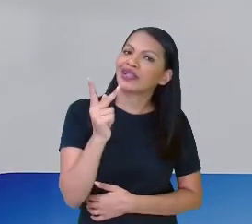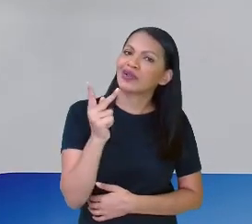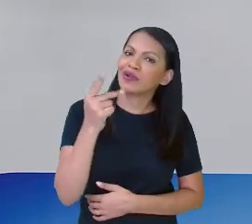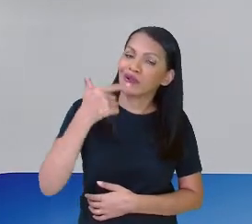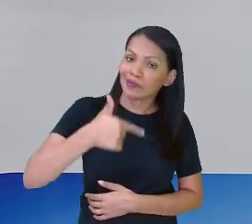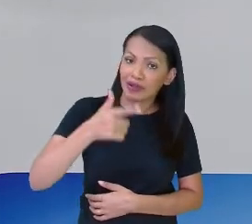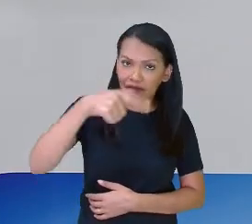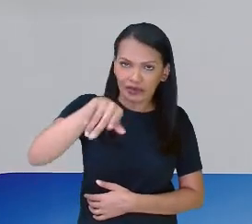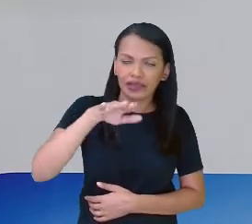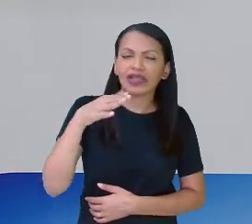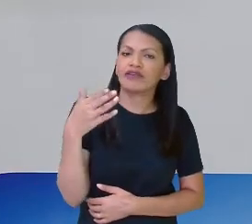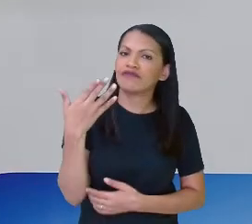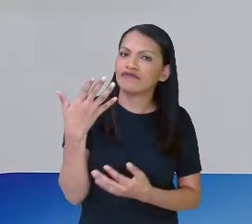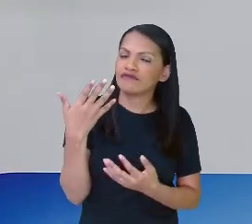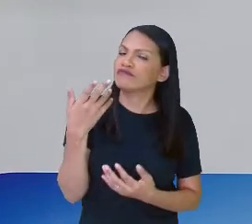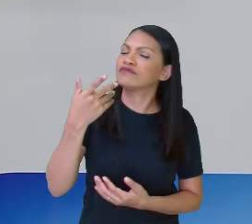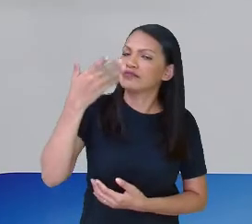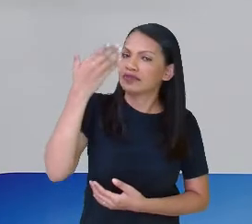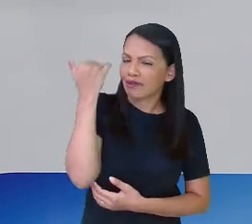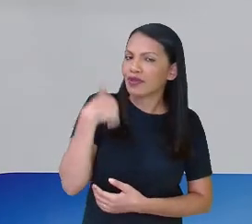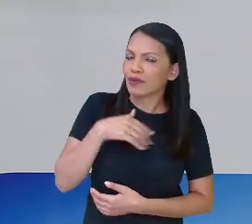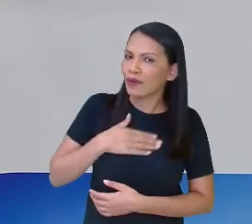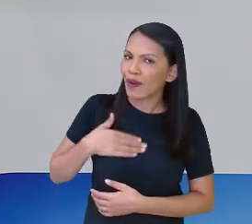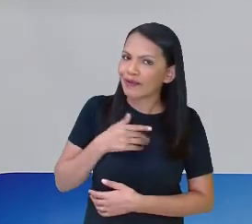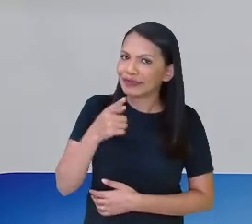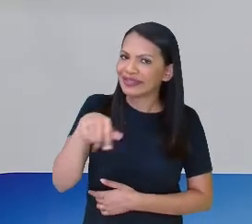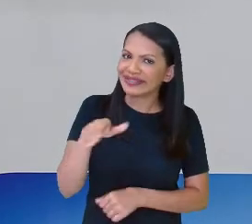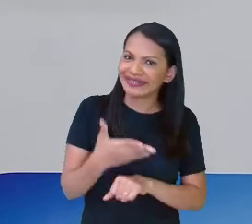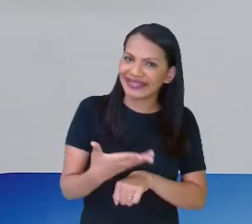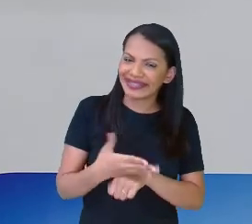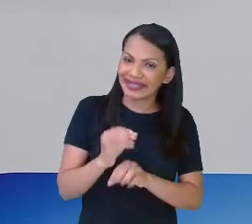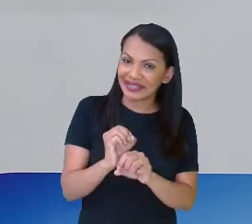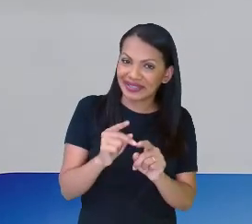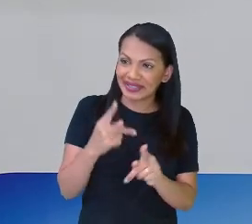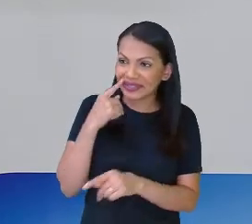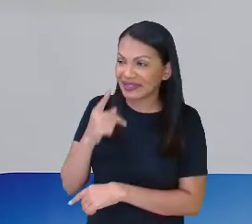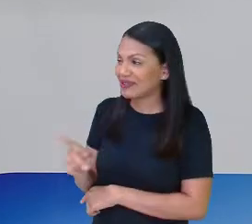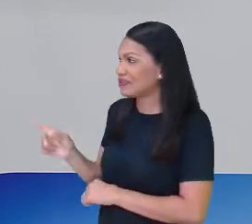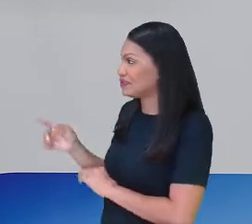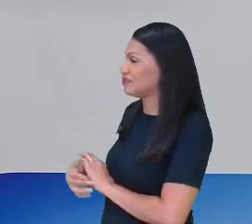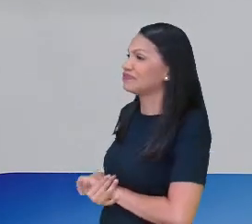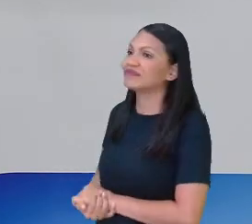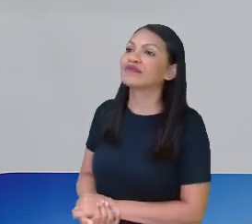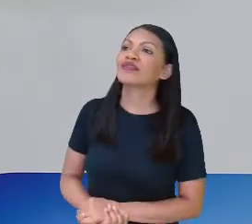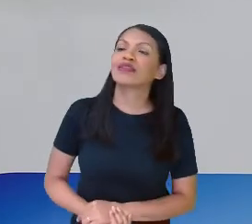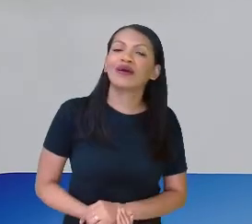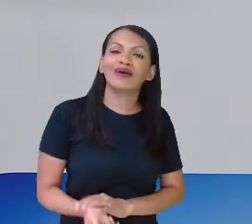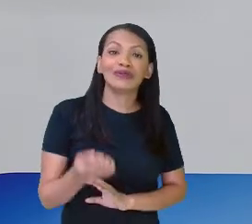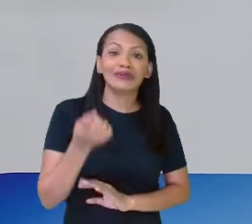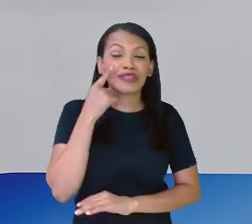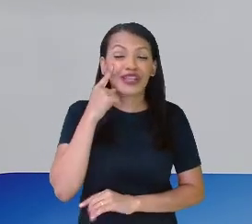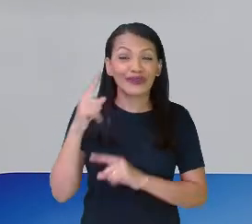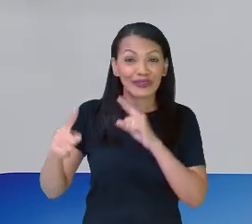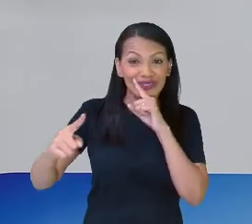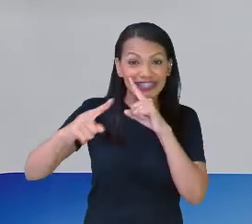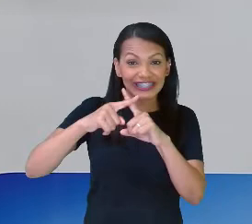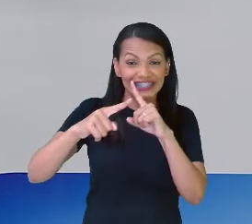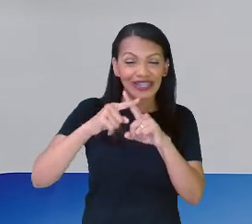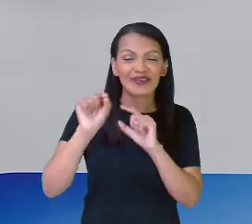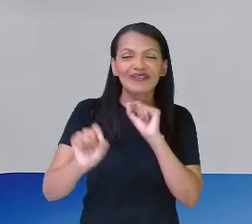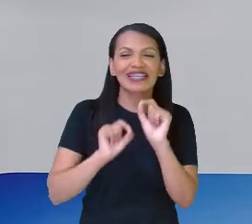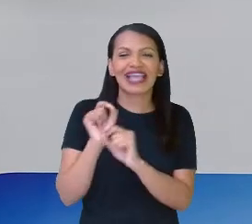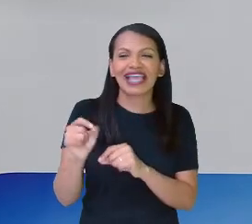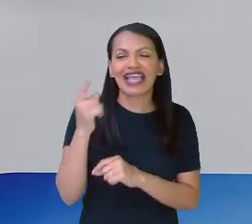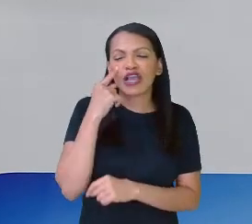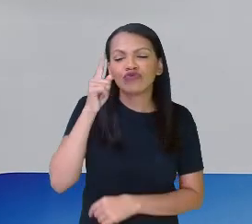treinando. E aqui, eu mostrei para vocês, ó. Todos os x que estão aí, eram justamente dos 25 metros